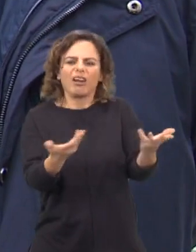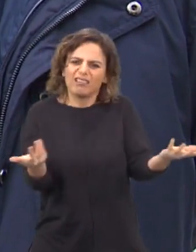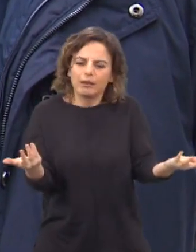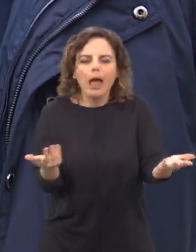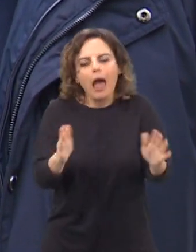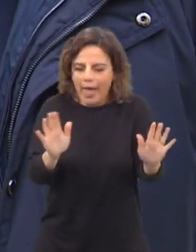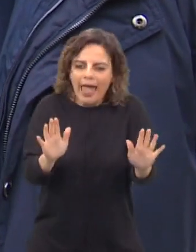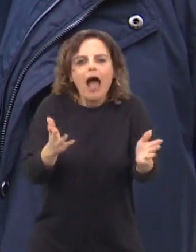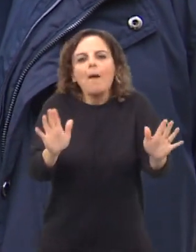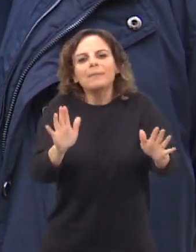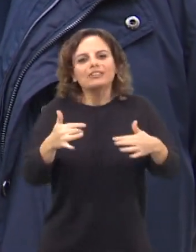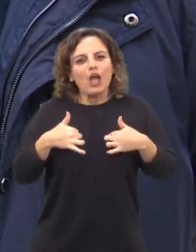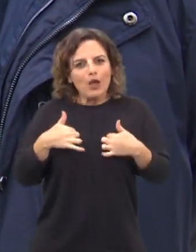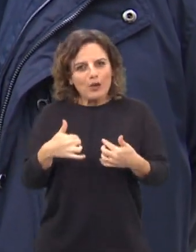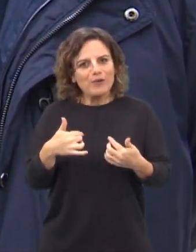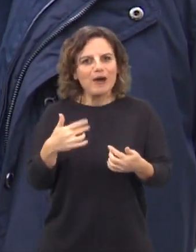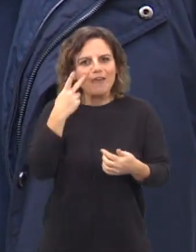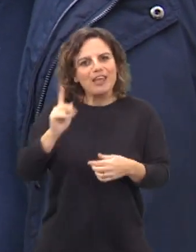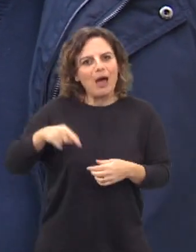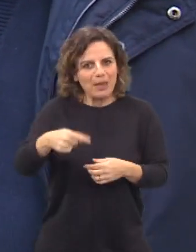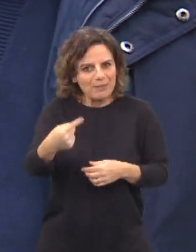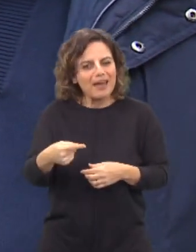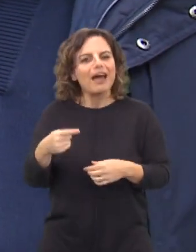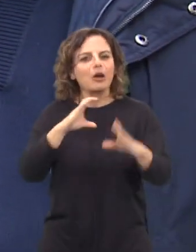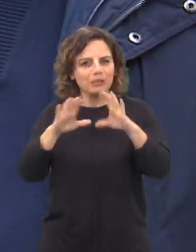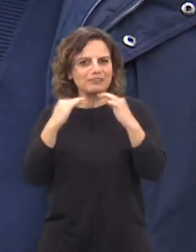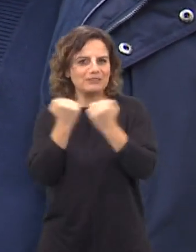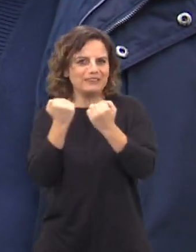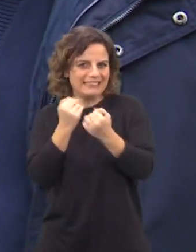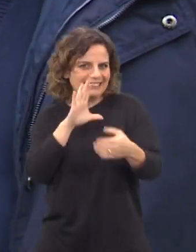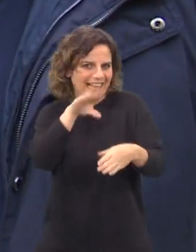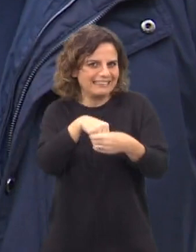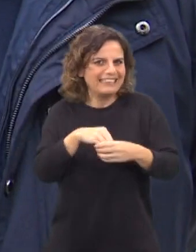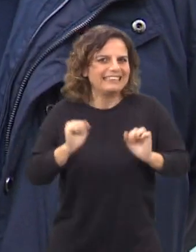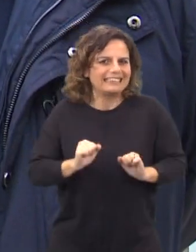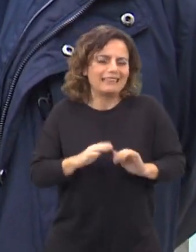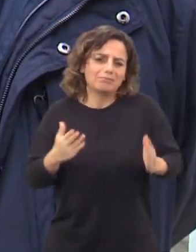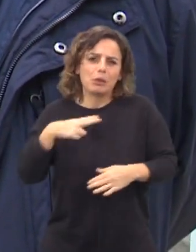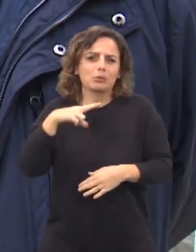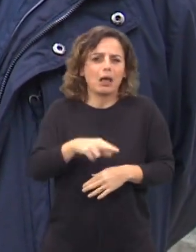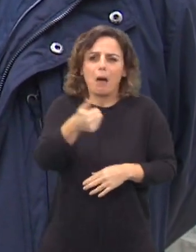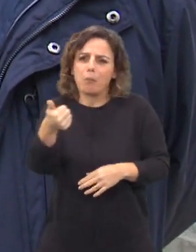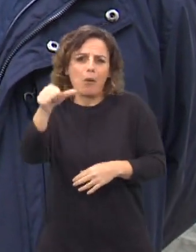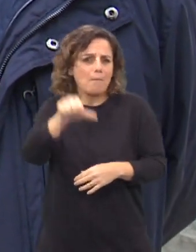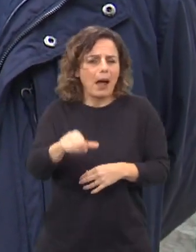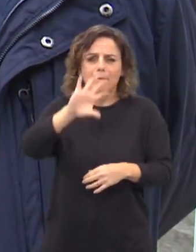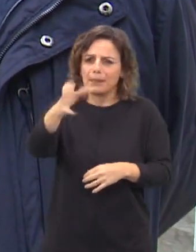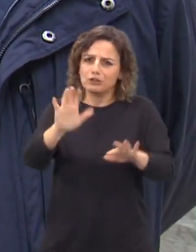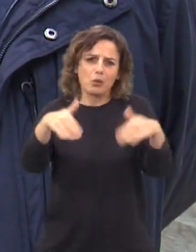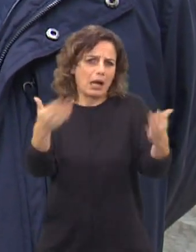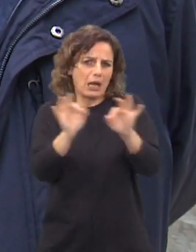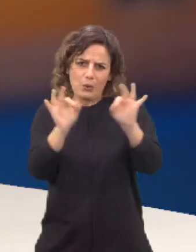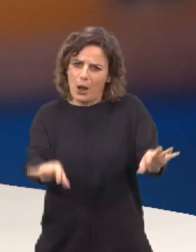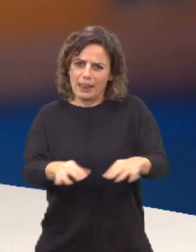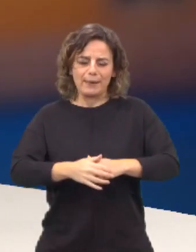mas não viveria sem comunicação social e acho que Portugal está tão bom ou tão mau como o outro país